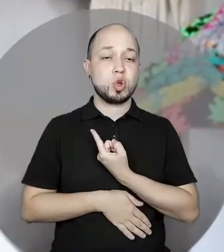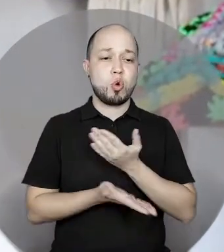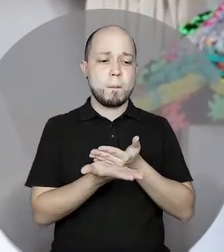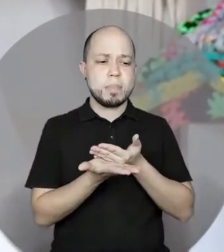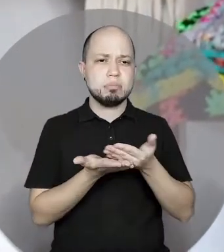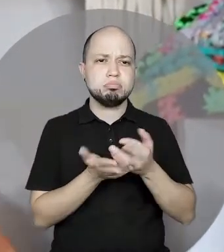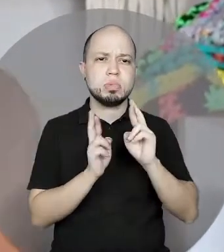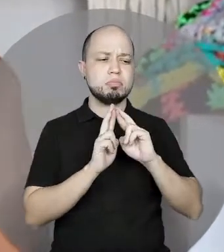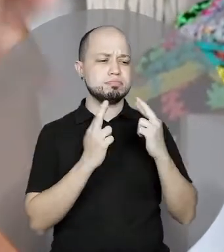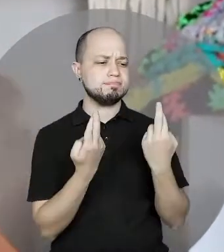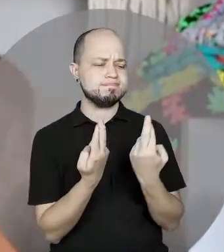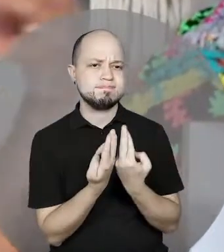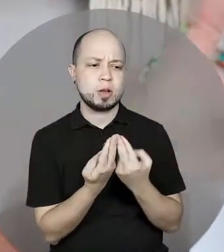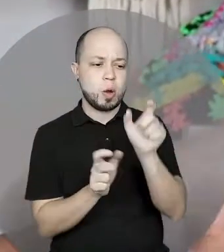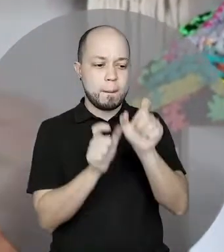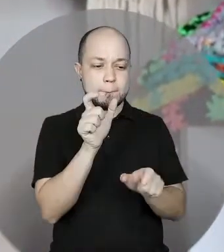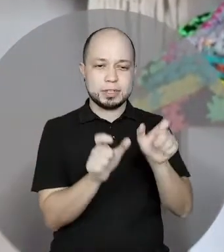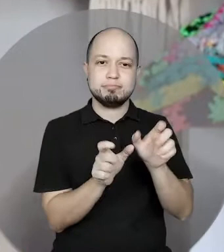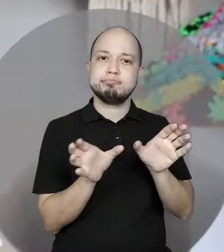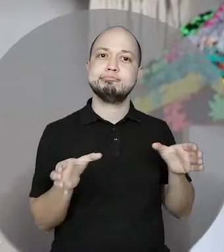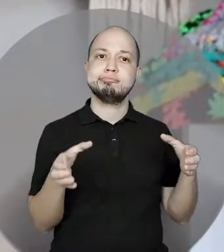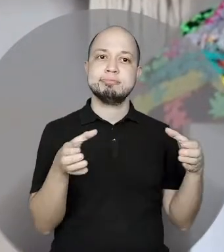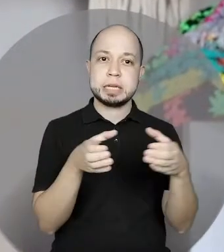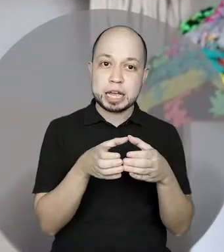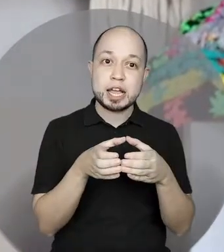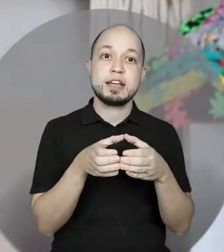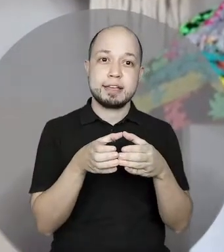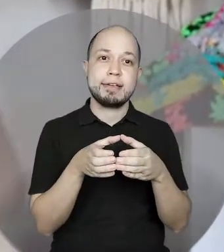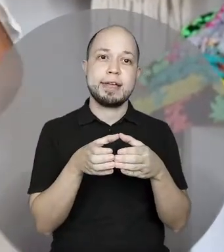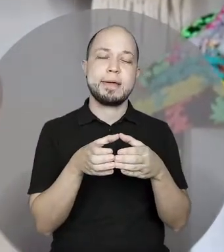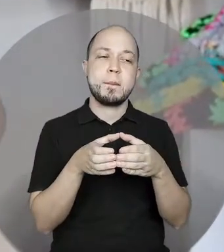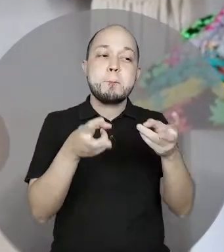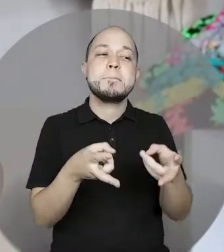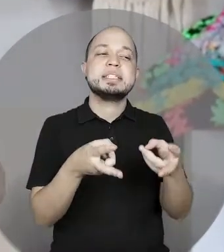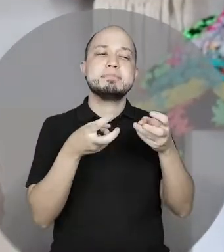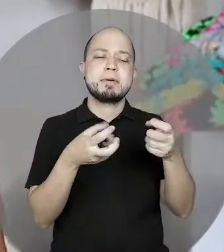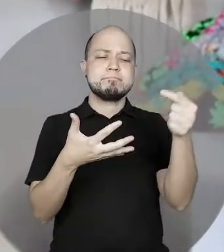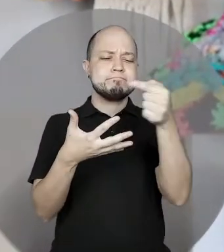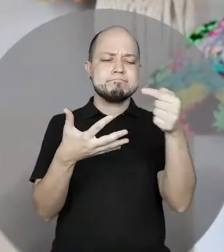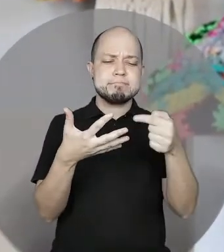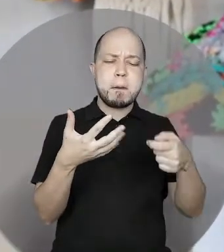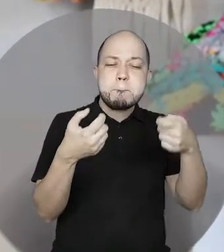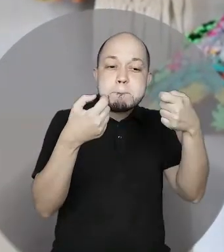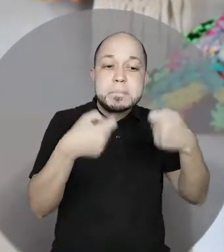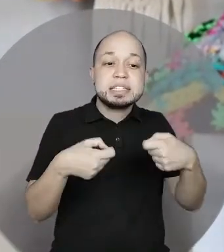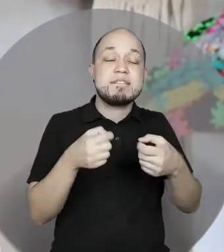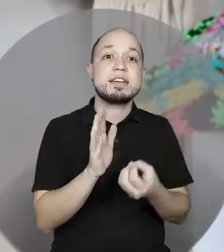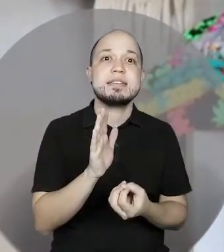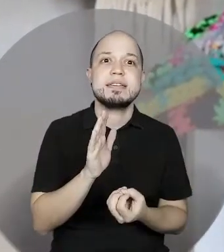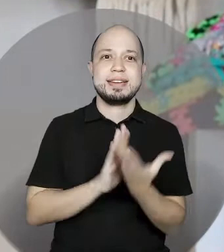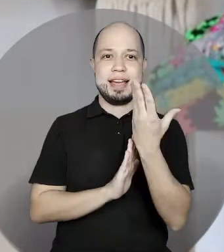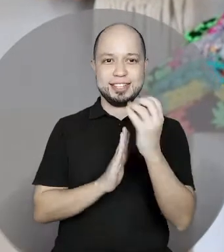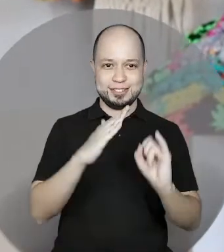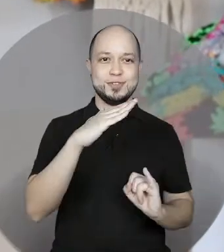comunidade e realmente surgiu a necessidade de fundar essa instituição. E nós